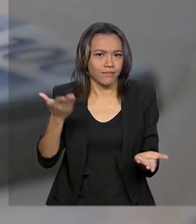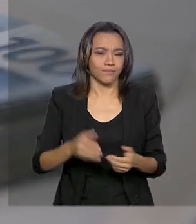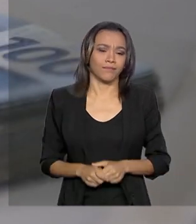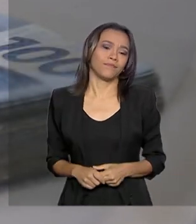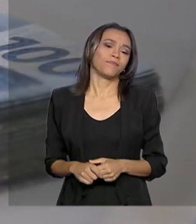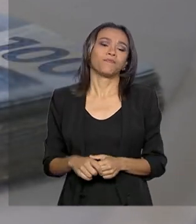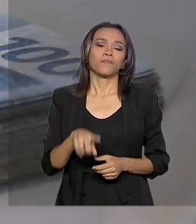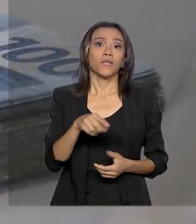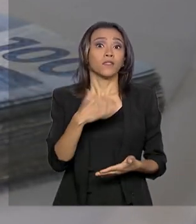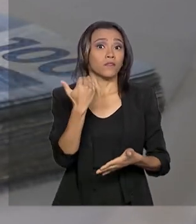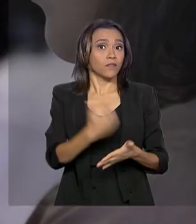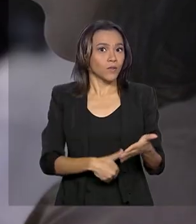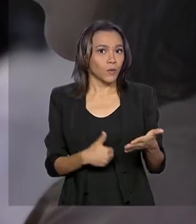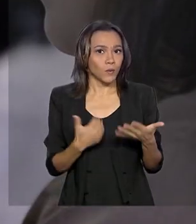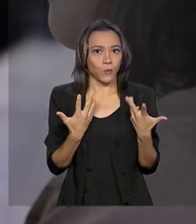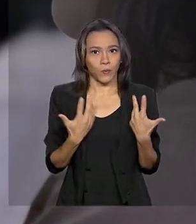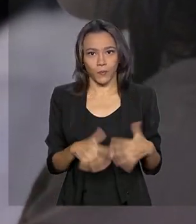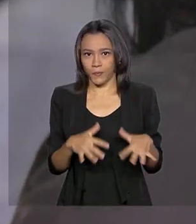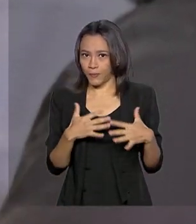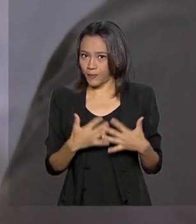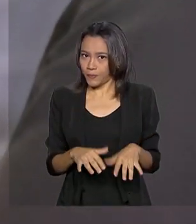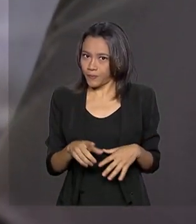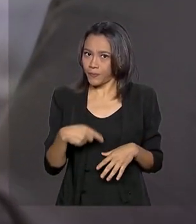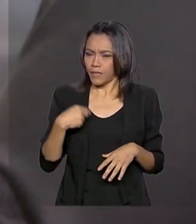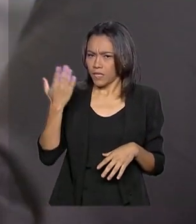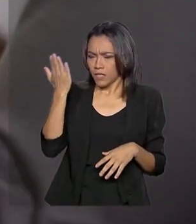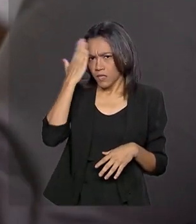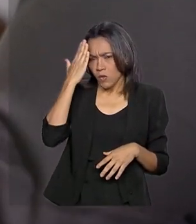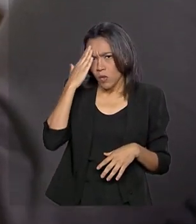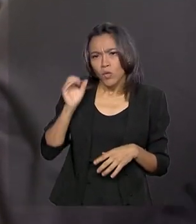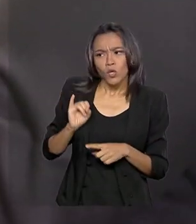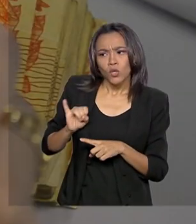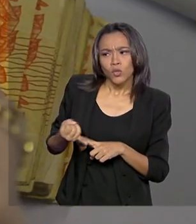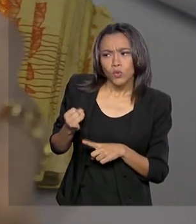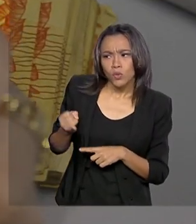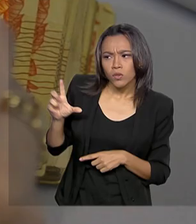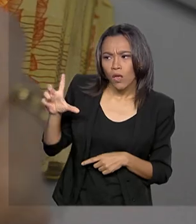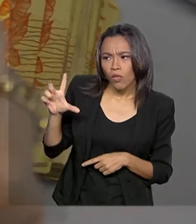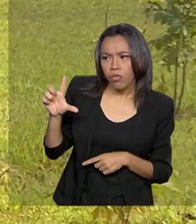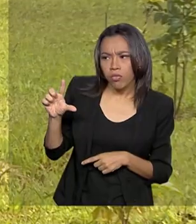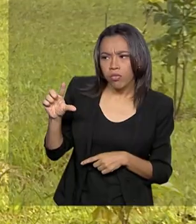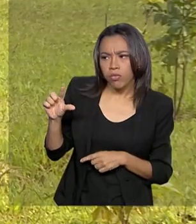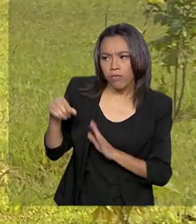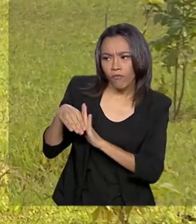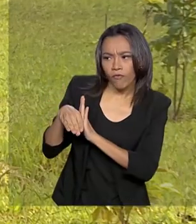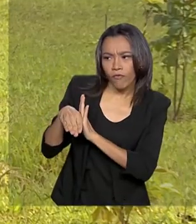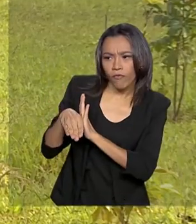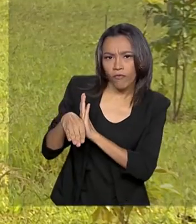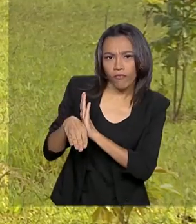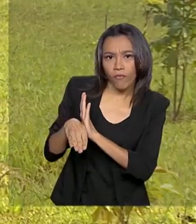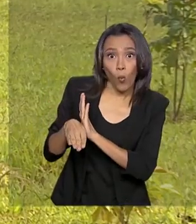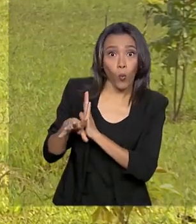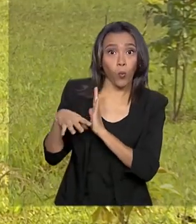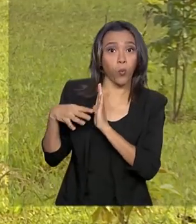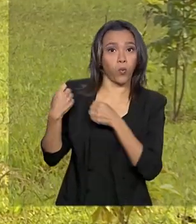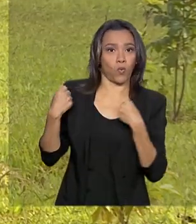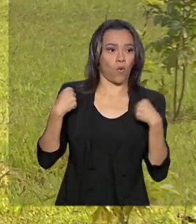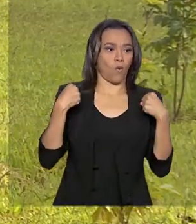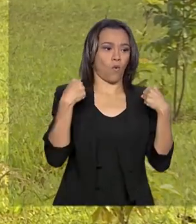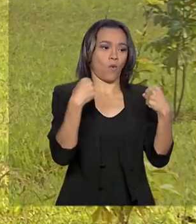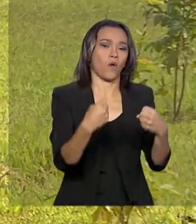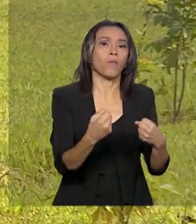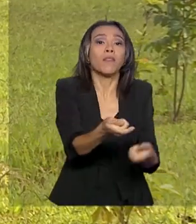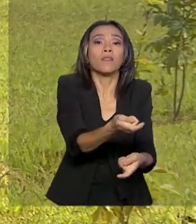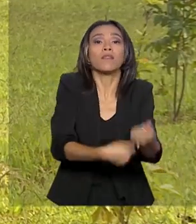Um desconto e tanto. Assim que soube que as taxas de juros estavam caindo no país, Jacobi correu para renegociar o